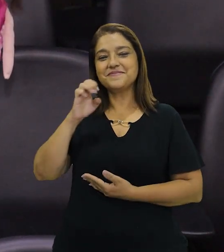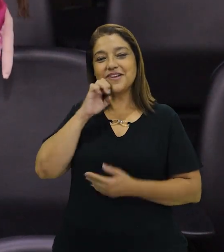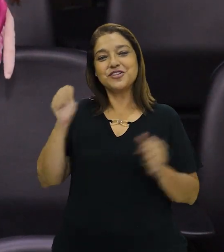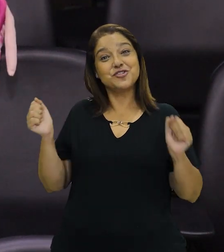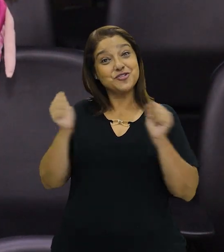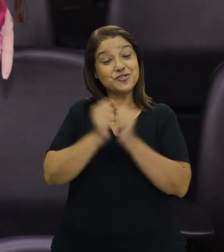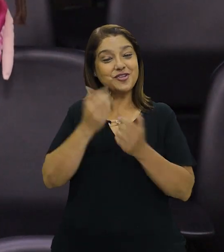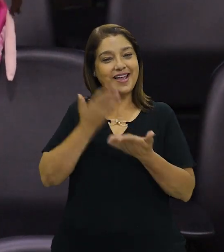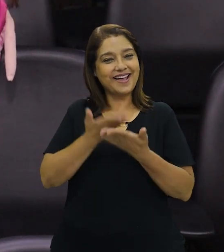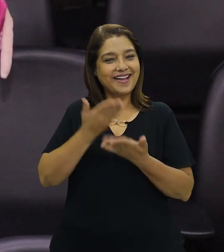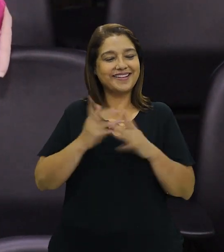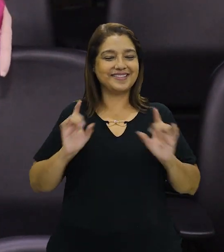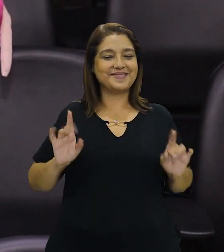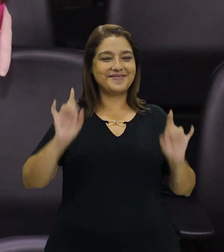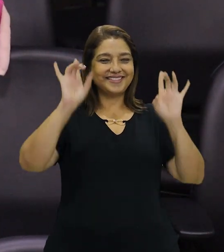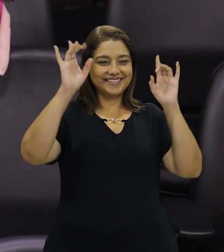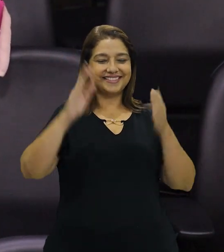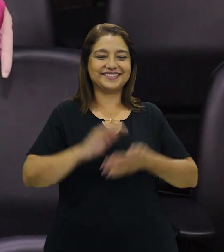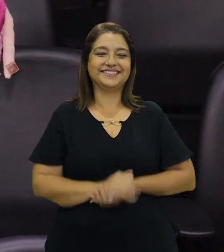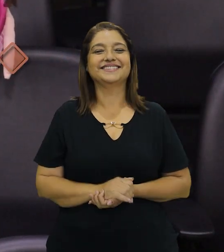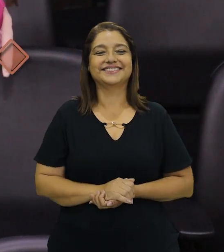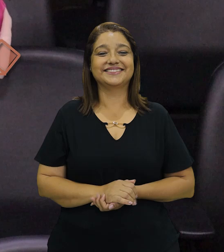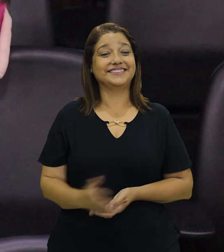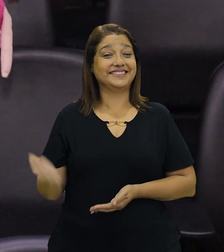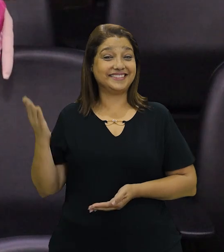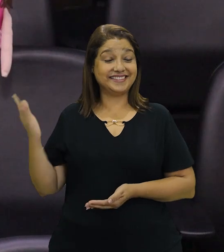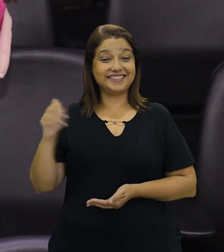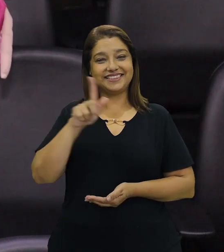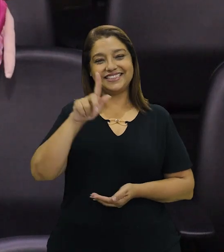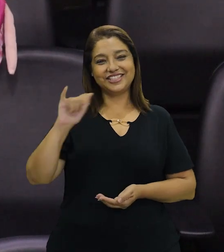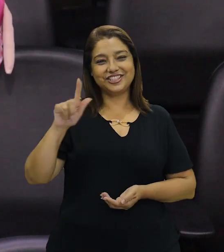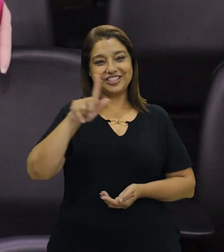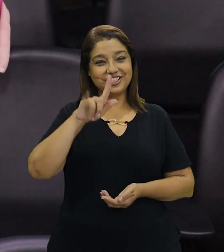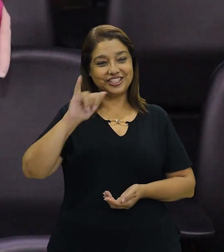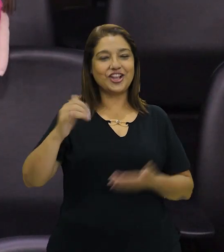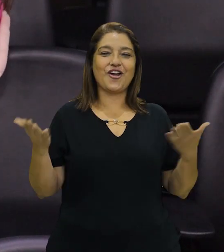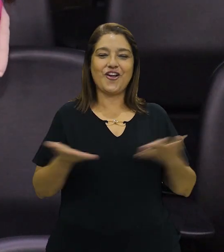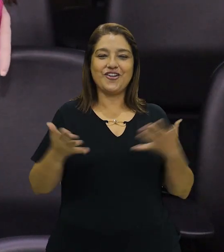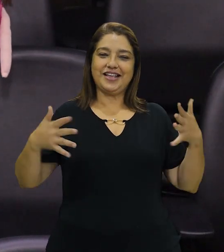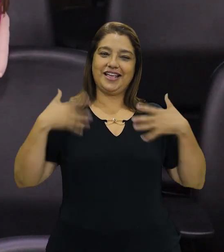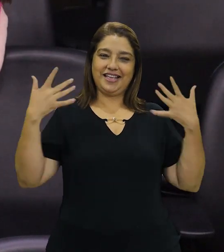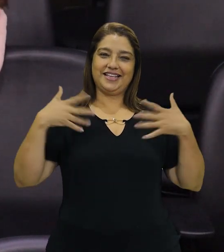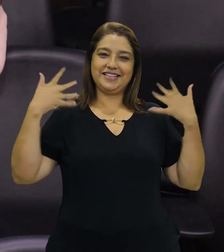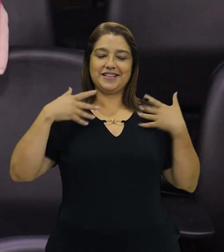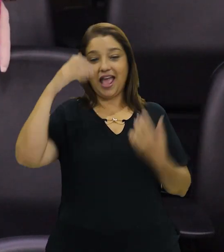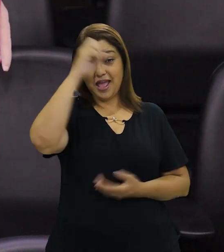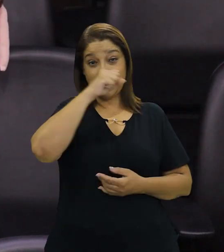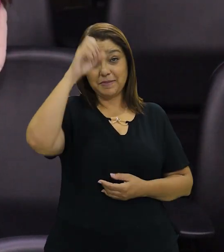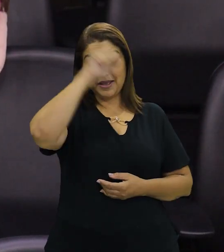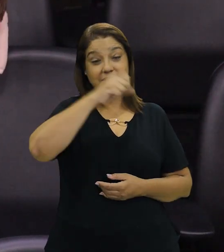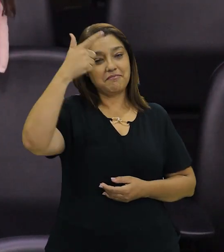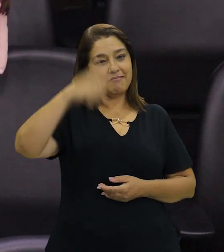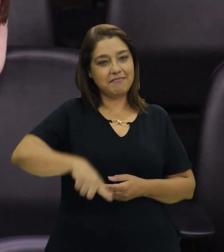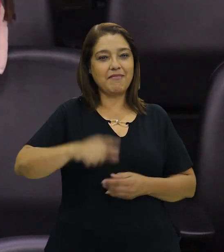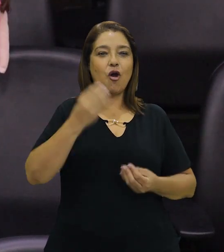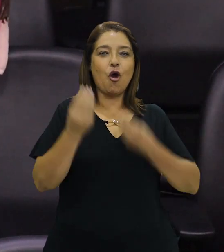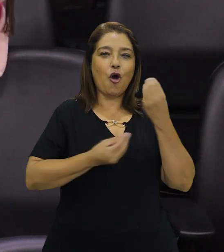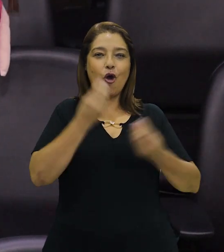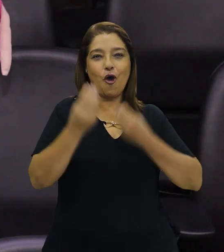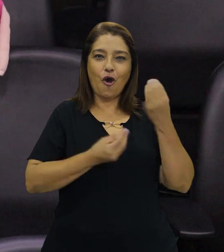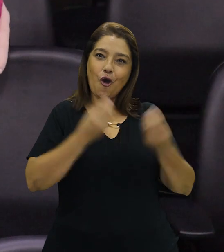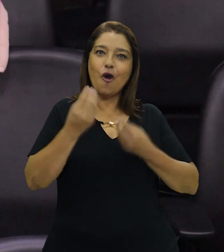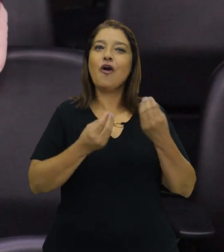uma aula super especial. Oi, gente! Eu sou a Gigi e estou animada para aprender mais sobre a nossa